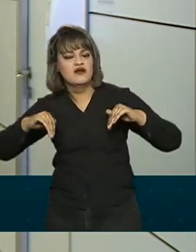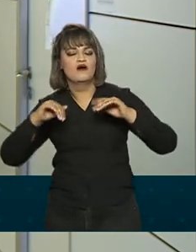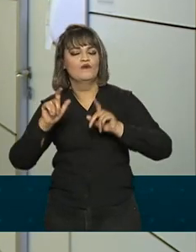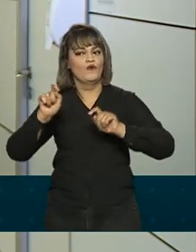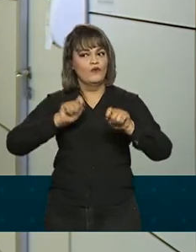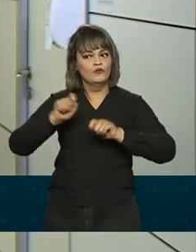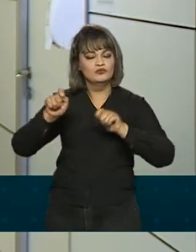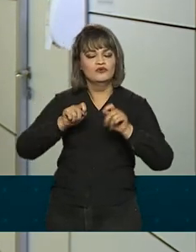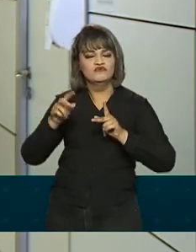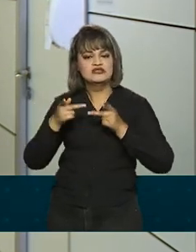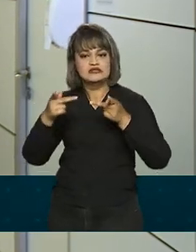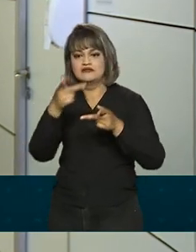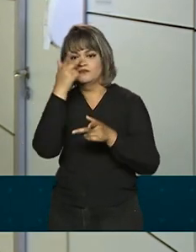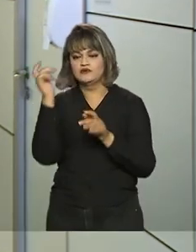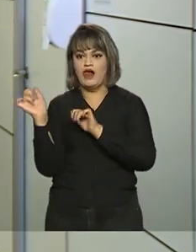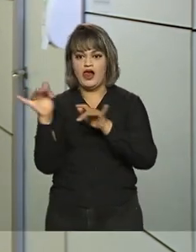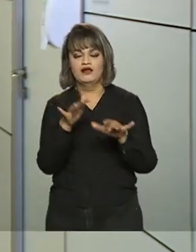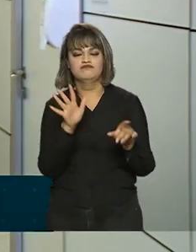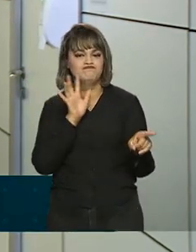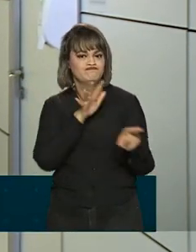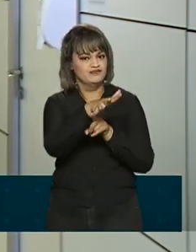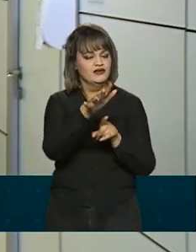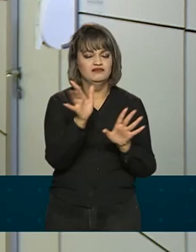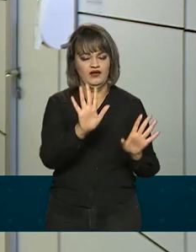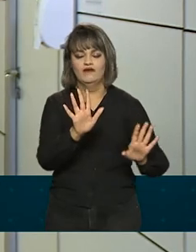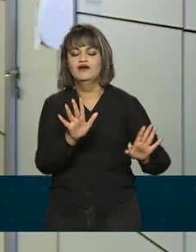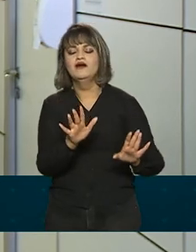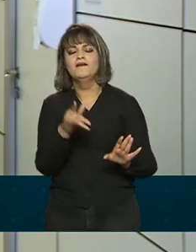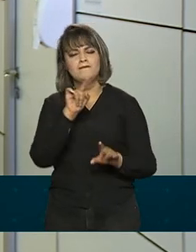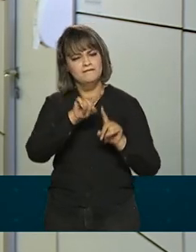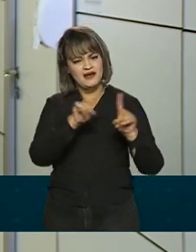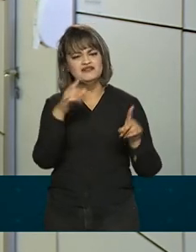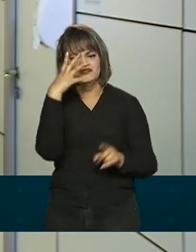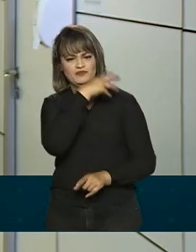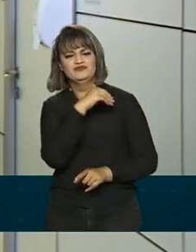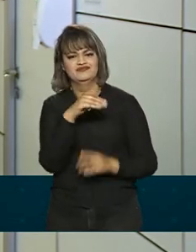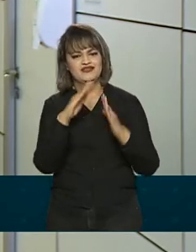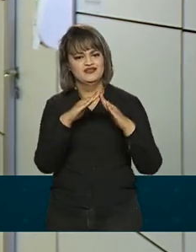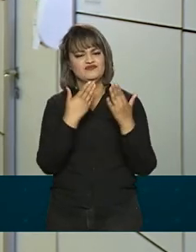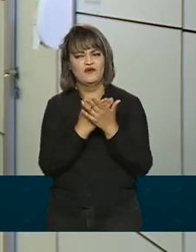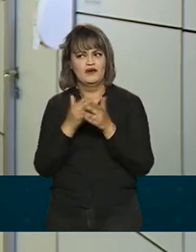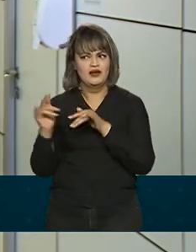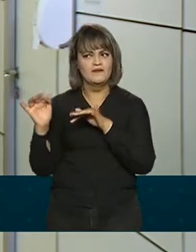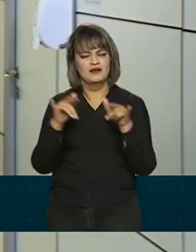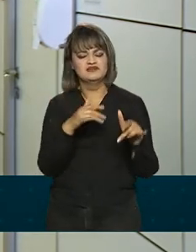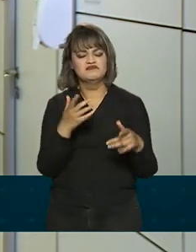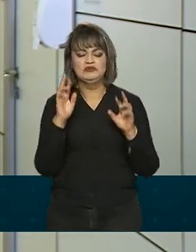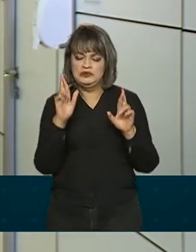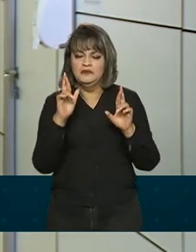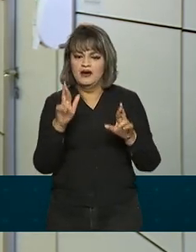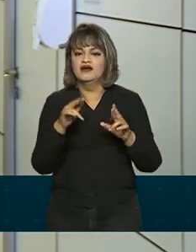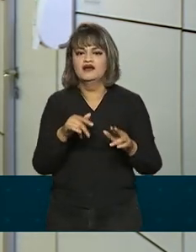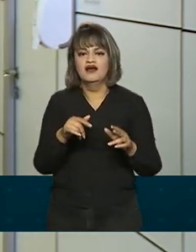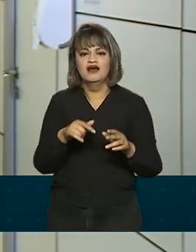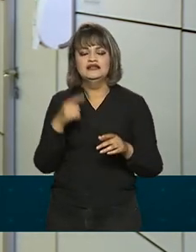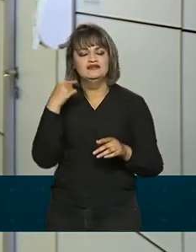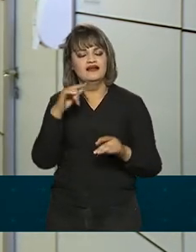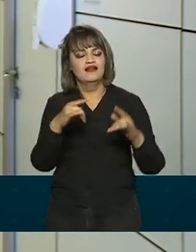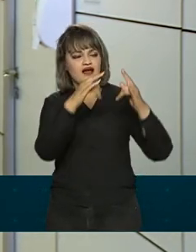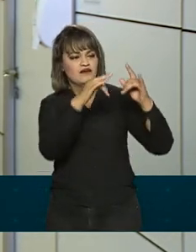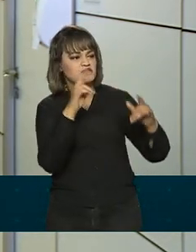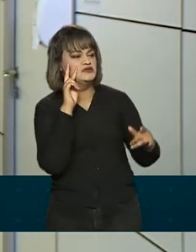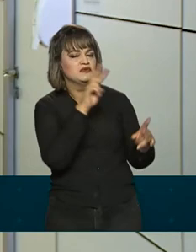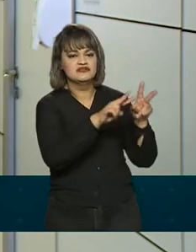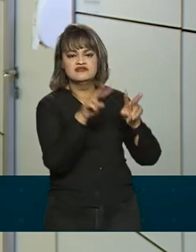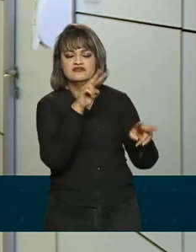controle da visitação. Mas vai ser uma visitação muito bonita. Eu espero ter muitas escolas participando. Nós temos lá a exposição de